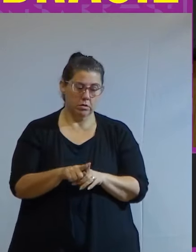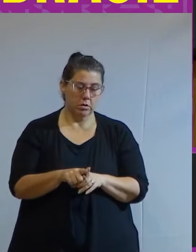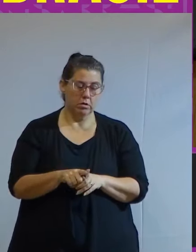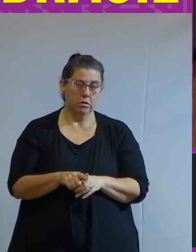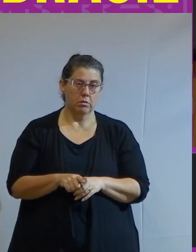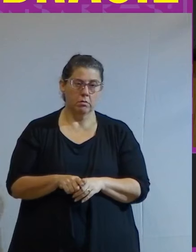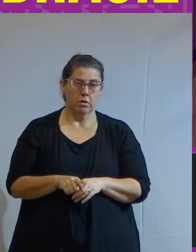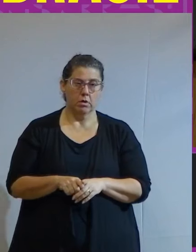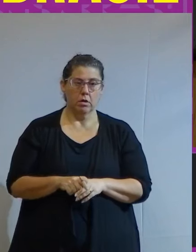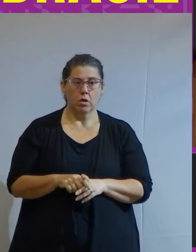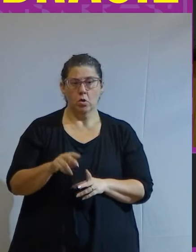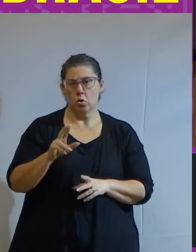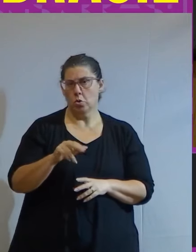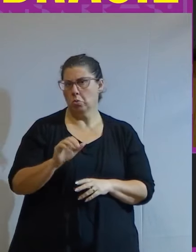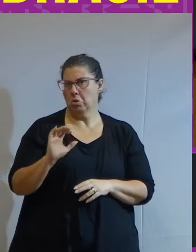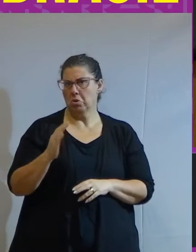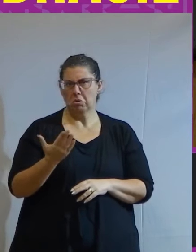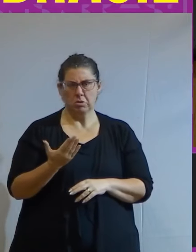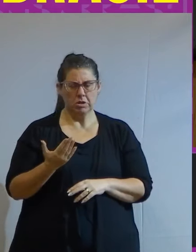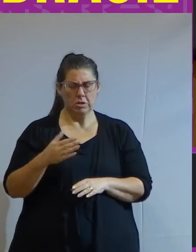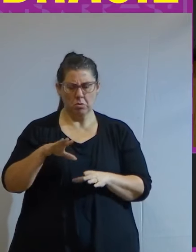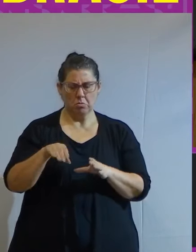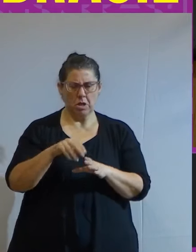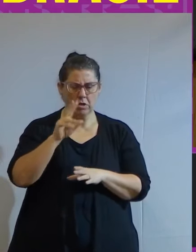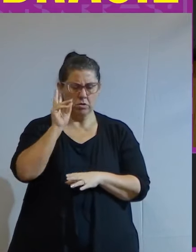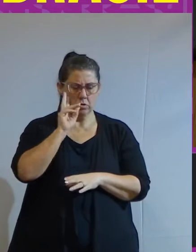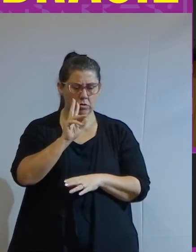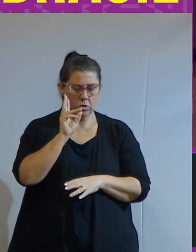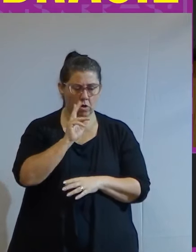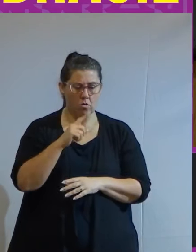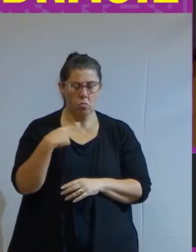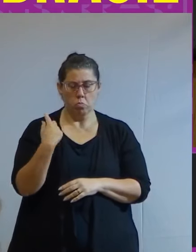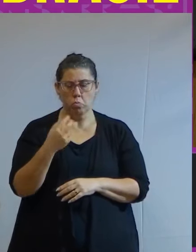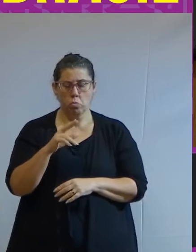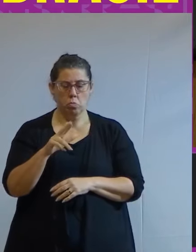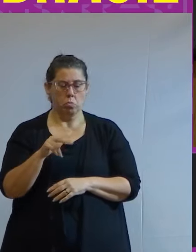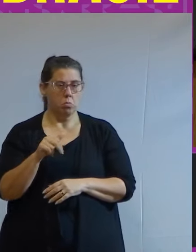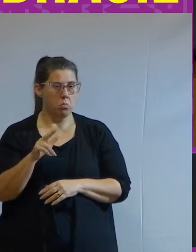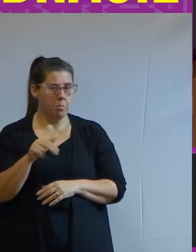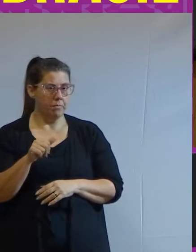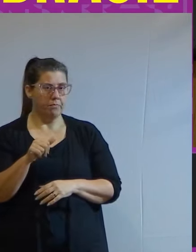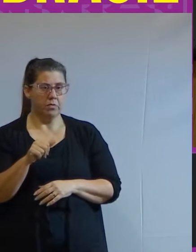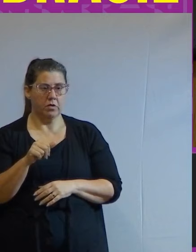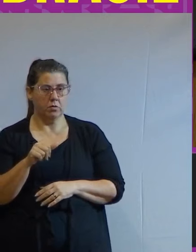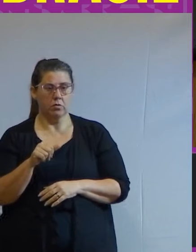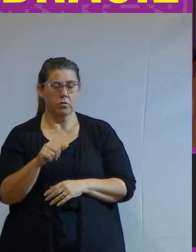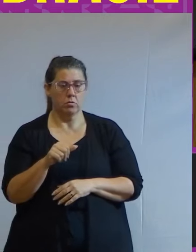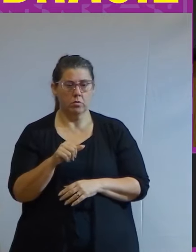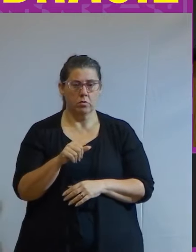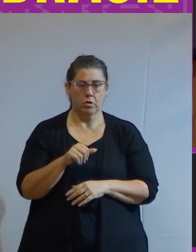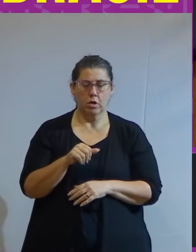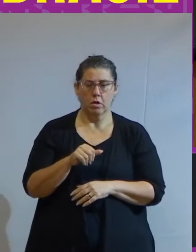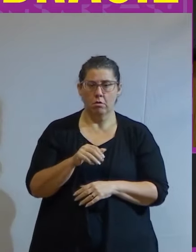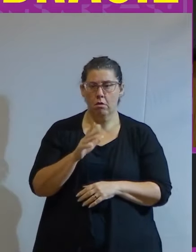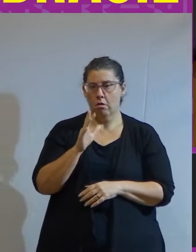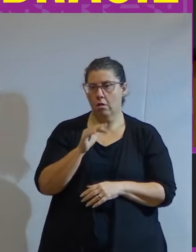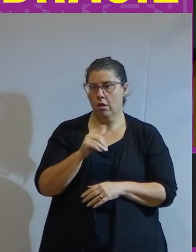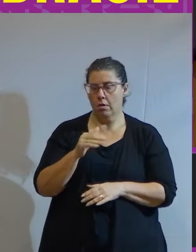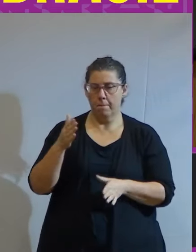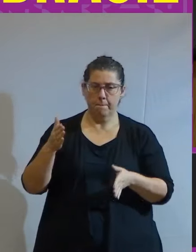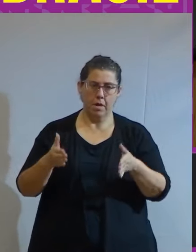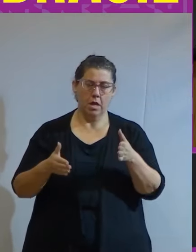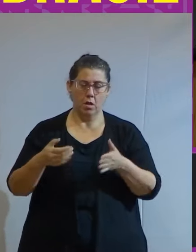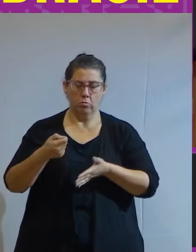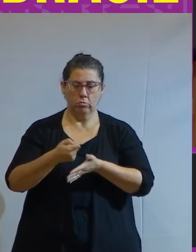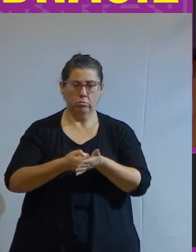inédita do ponto de vista histórico nós nunca digamos passamos por períodos ditatoriais ditadura